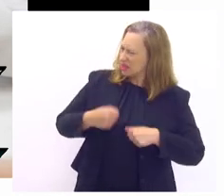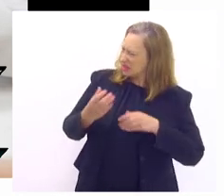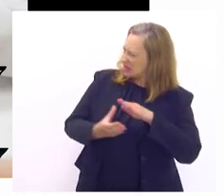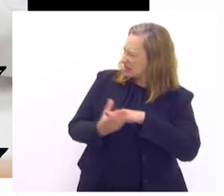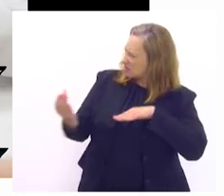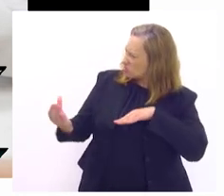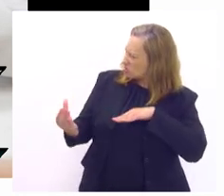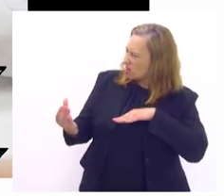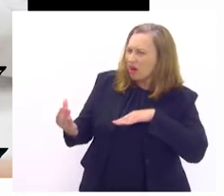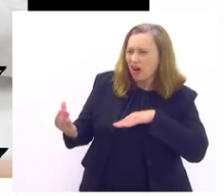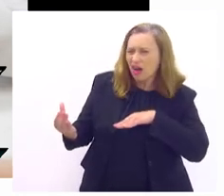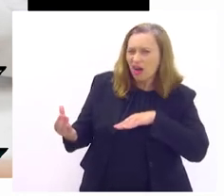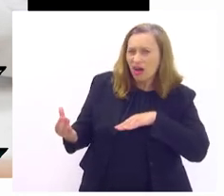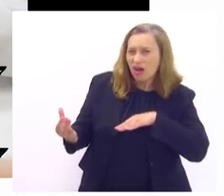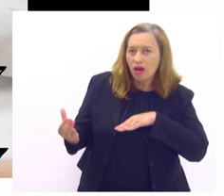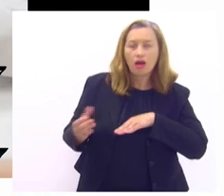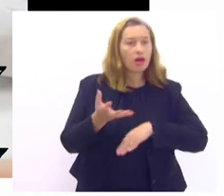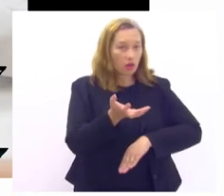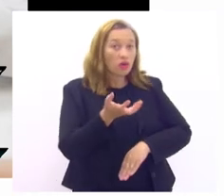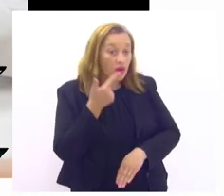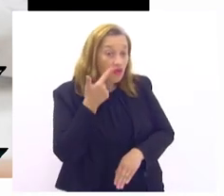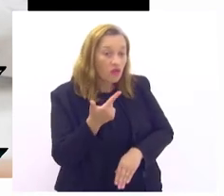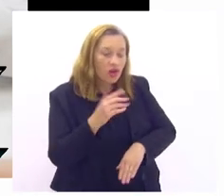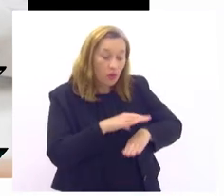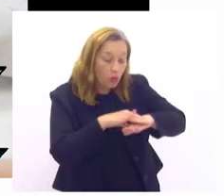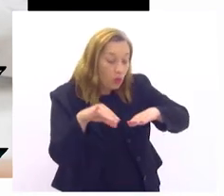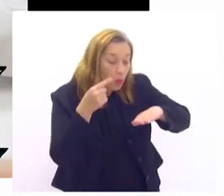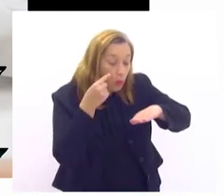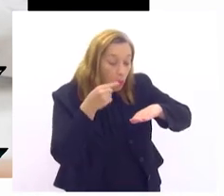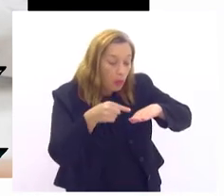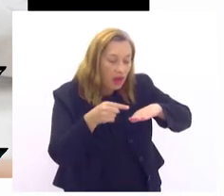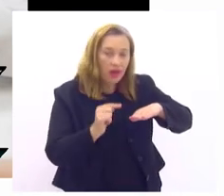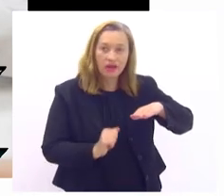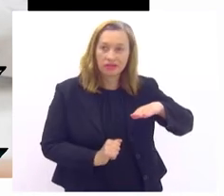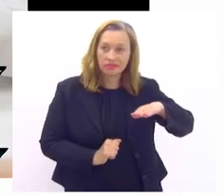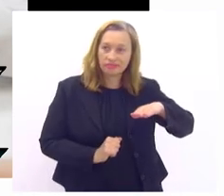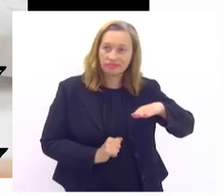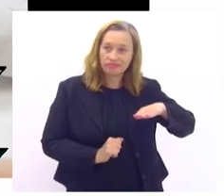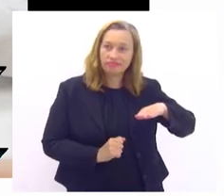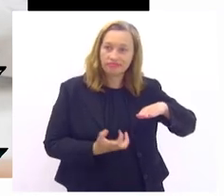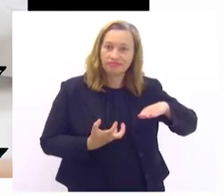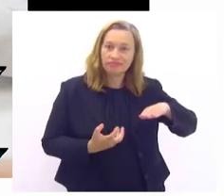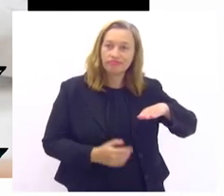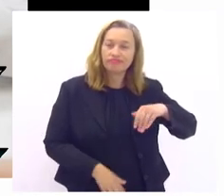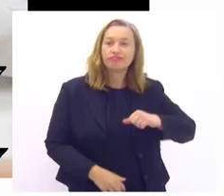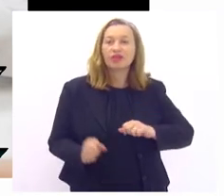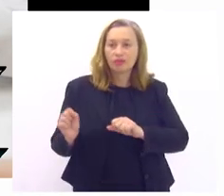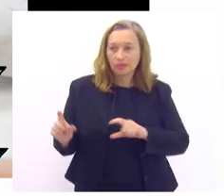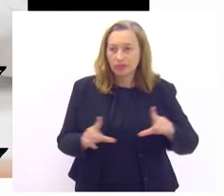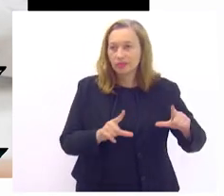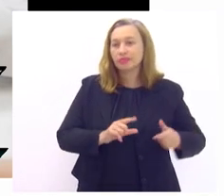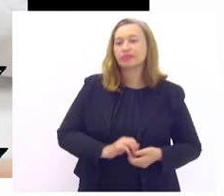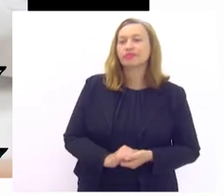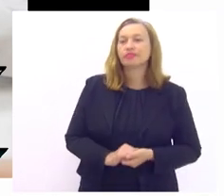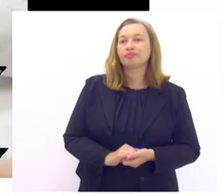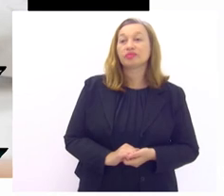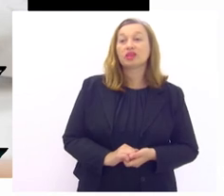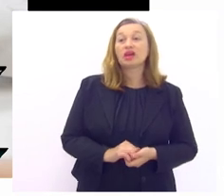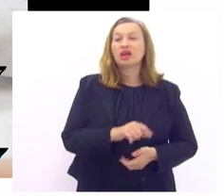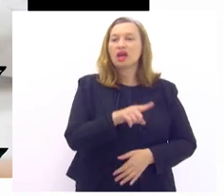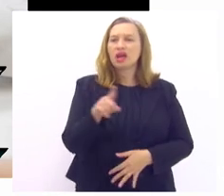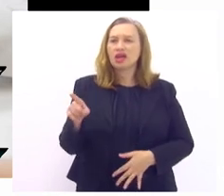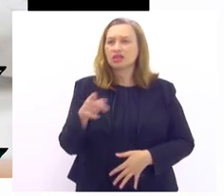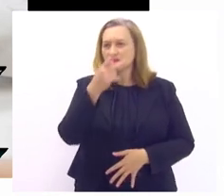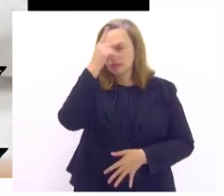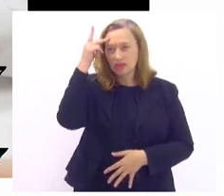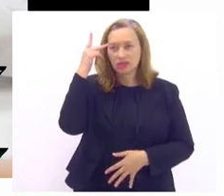sapato tem eu quero ver o seu pé e aí pode pular né pode pular e aí dessas pessoas